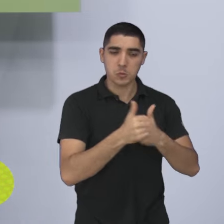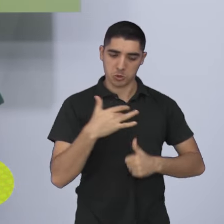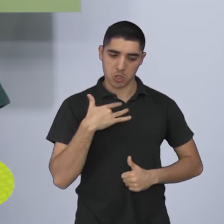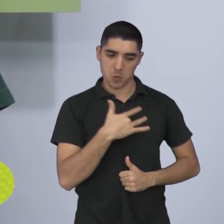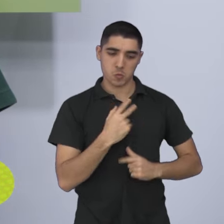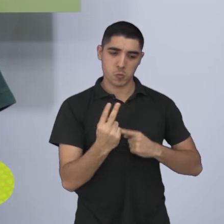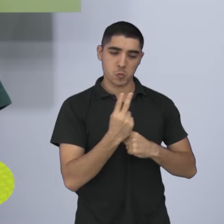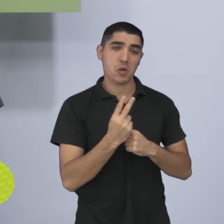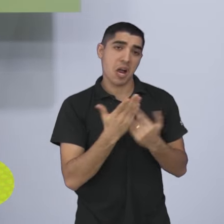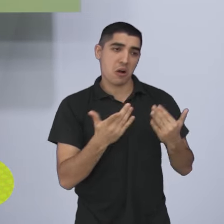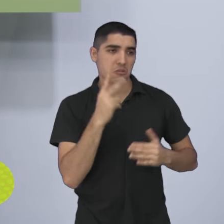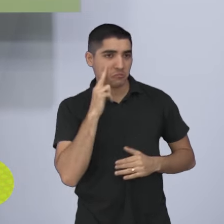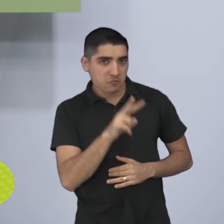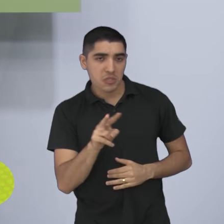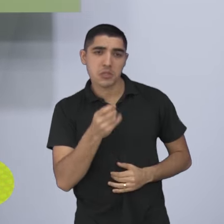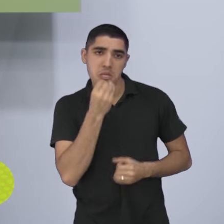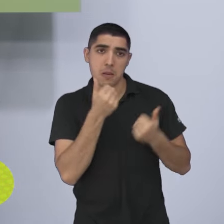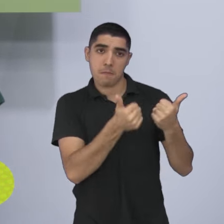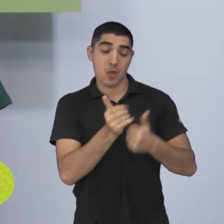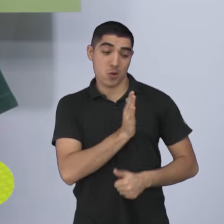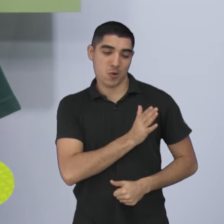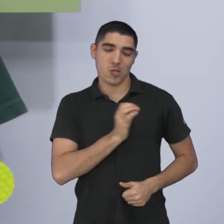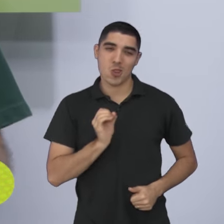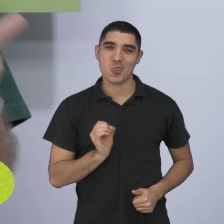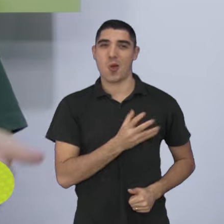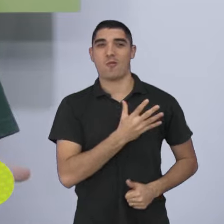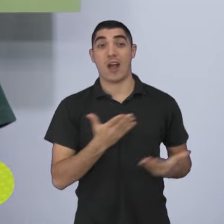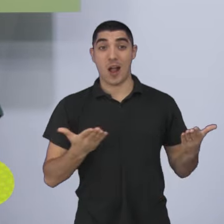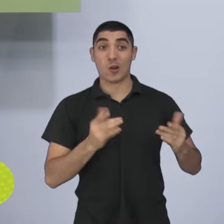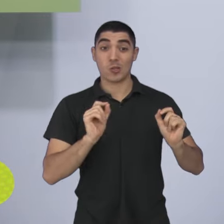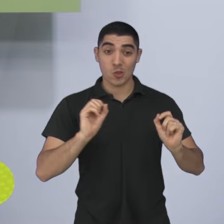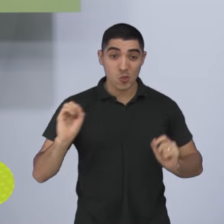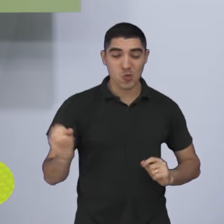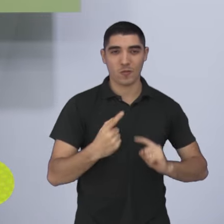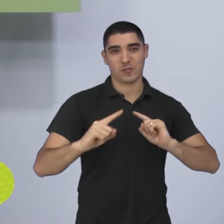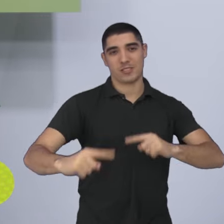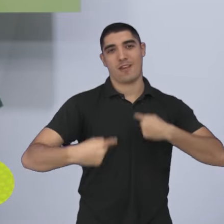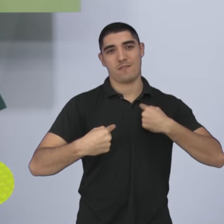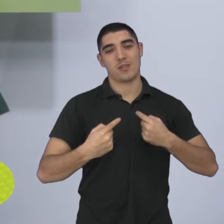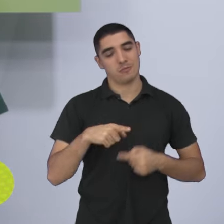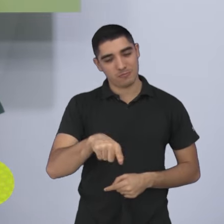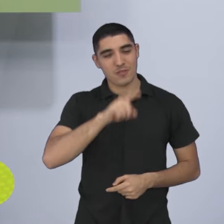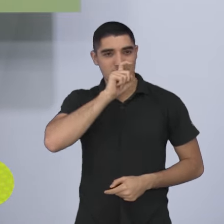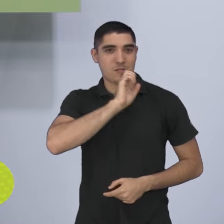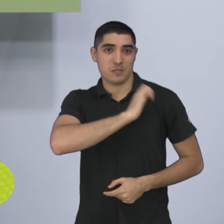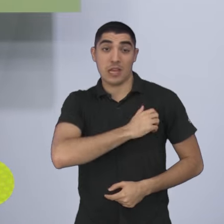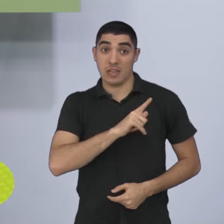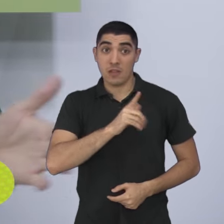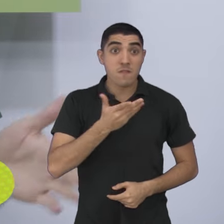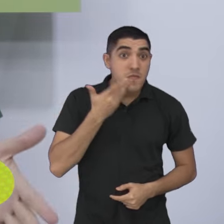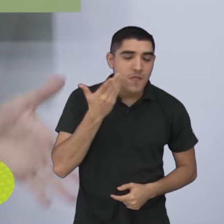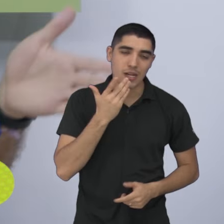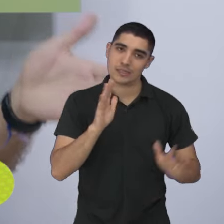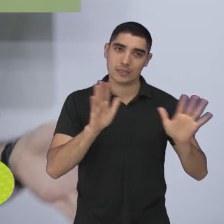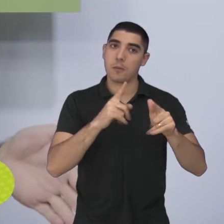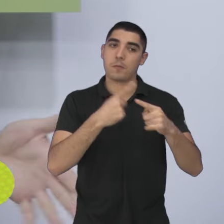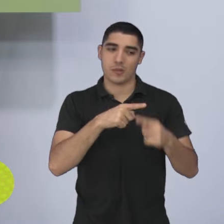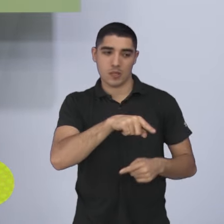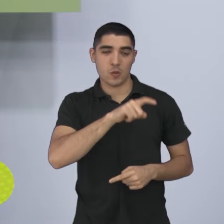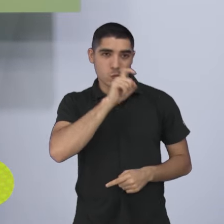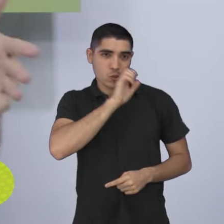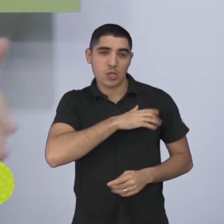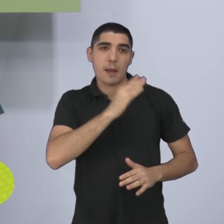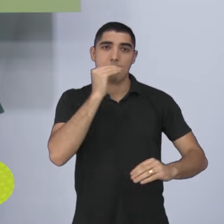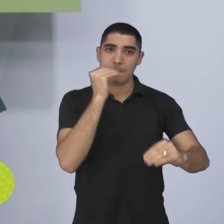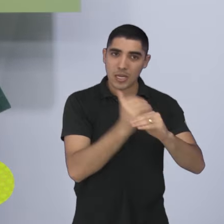Guedes está bem aí, está com um coração novo para encarar um novo desafio, que é o São José, que também não vai ser fácil, né? Já que o São José empatou em